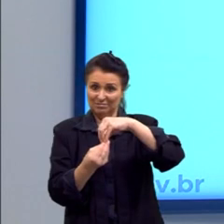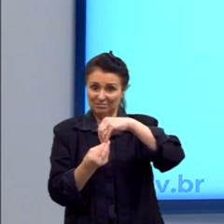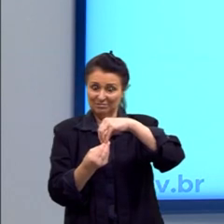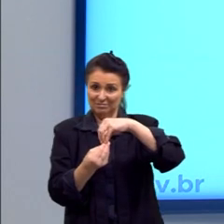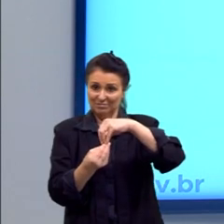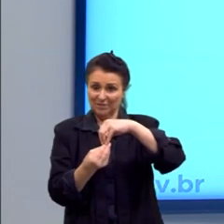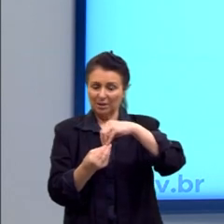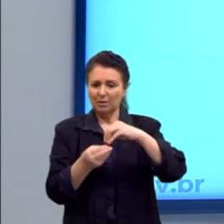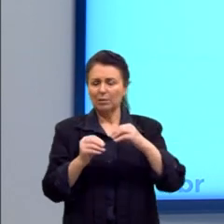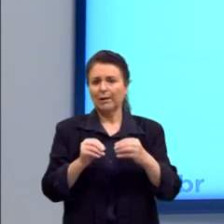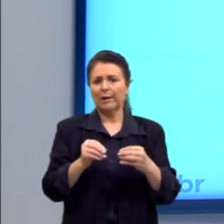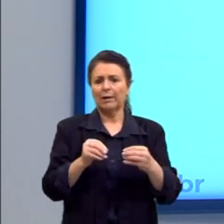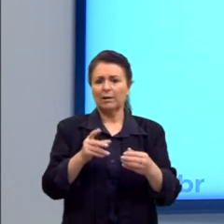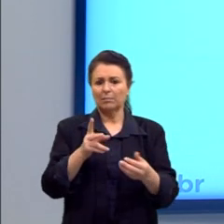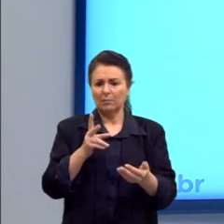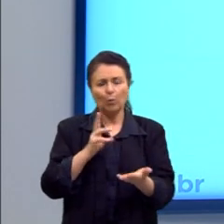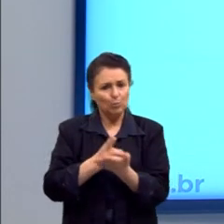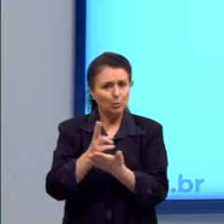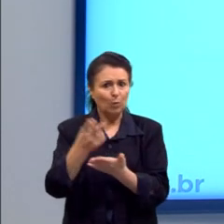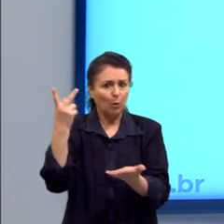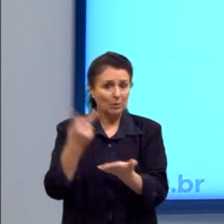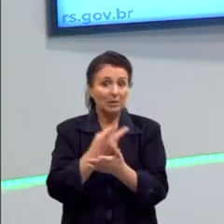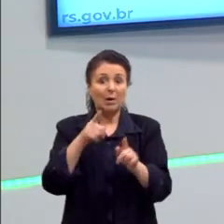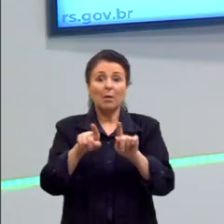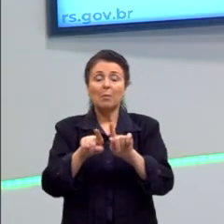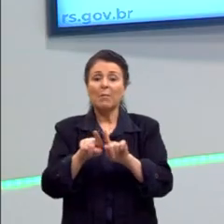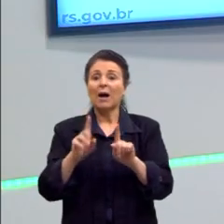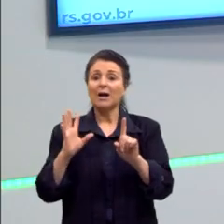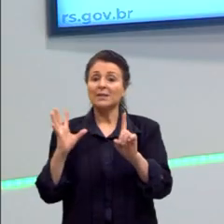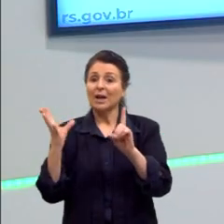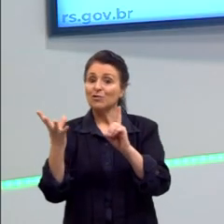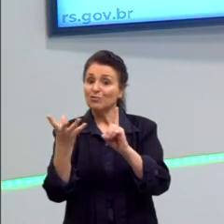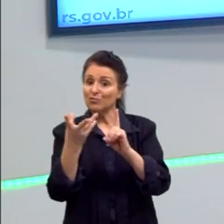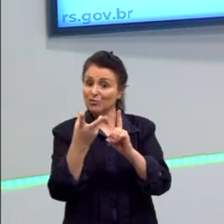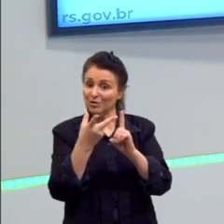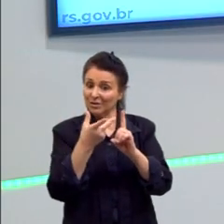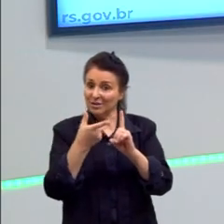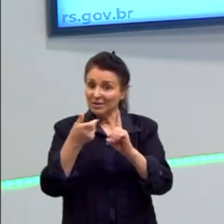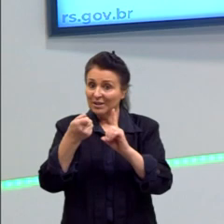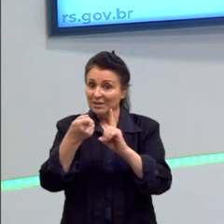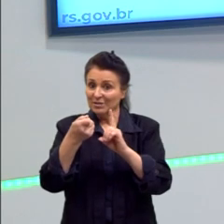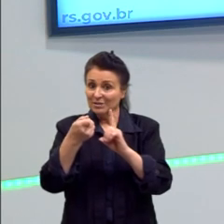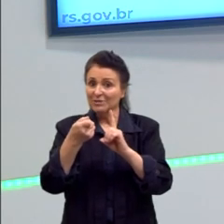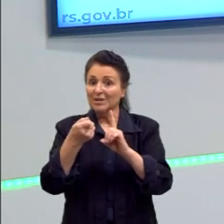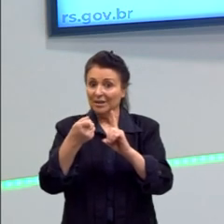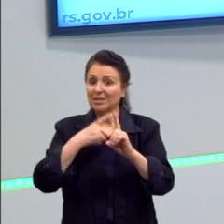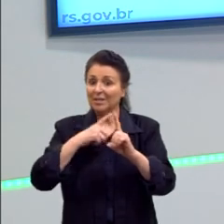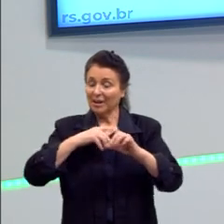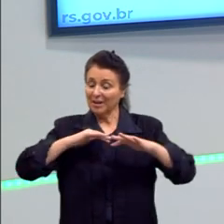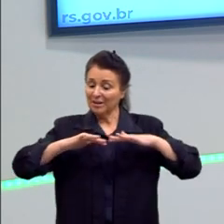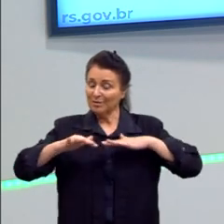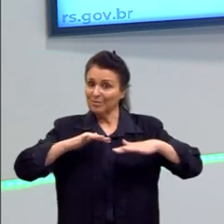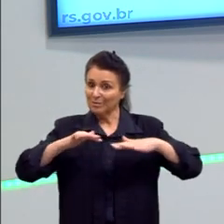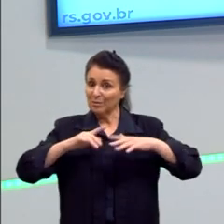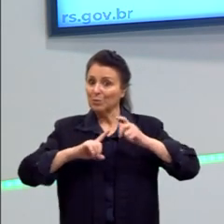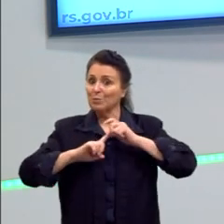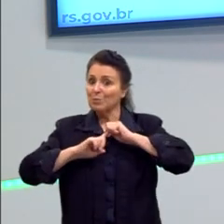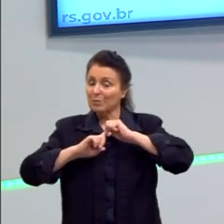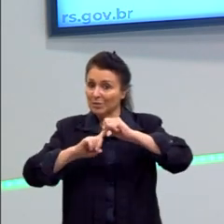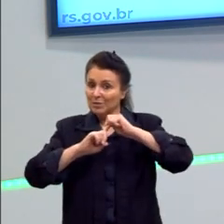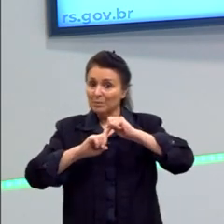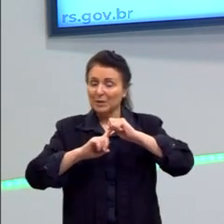é algo que está acontecendo, mas a dialética ocorre nesses movimentos. Principalmente, né, esses movimentos, olha aqui, tem